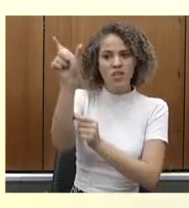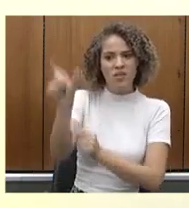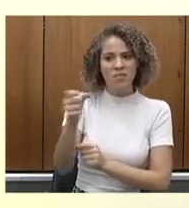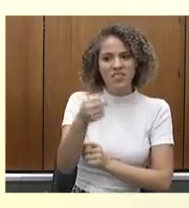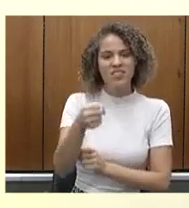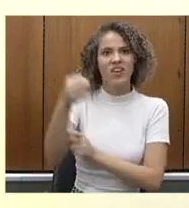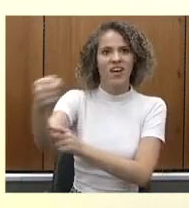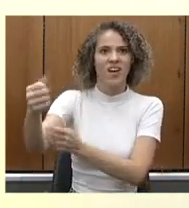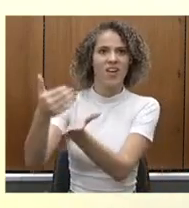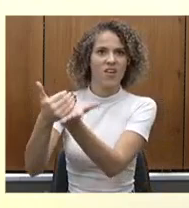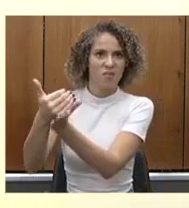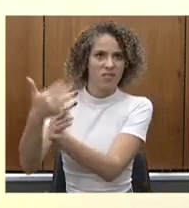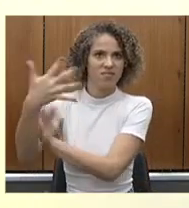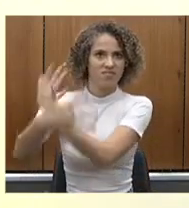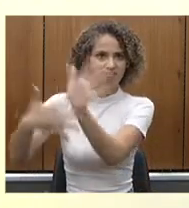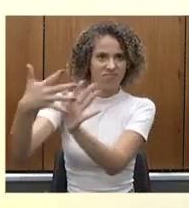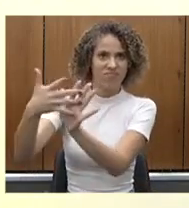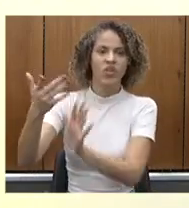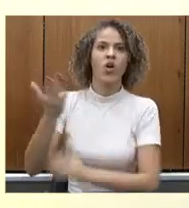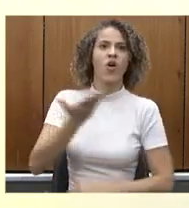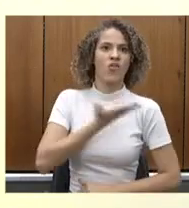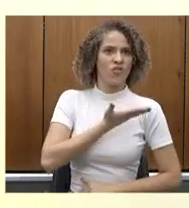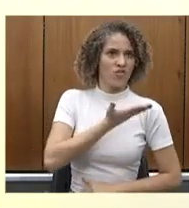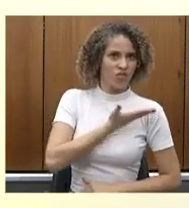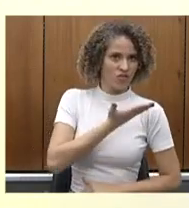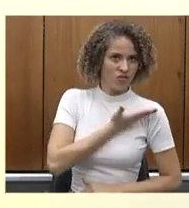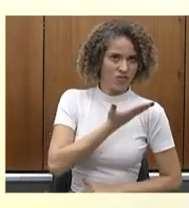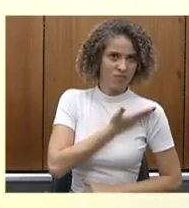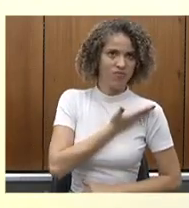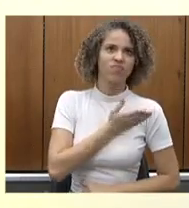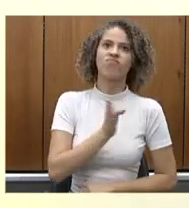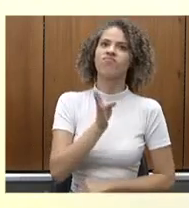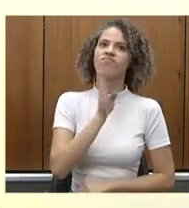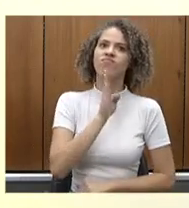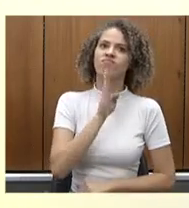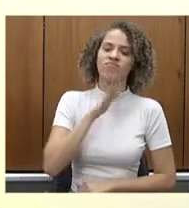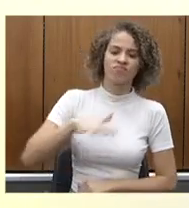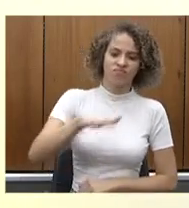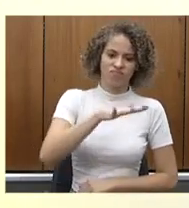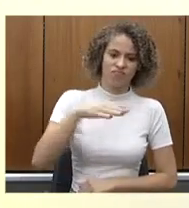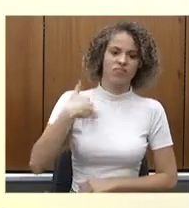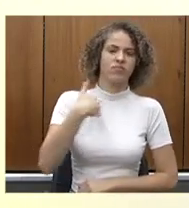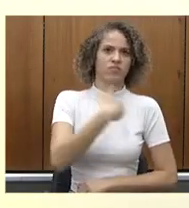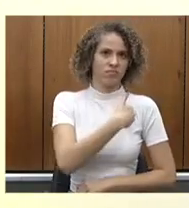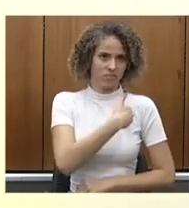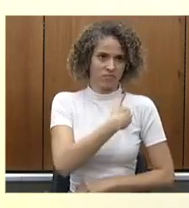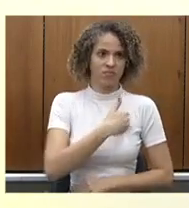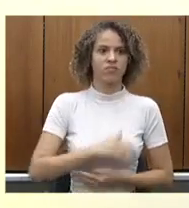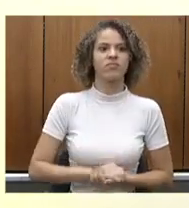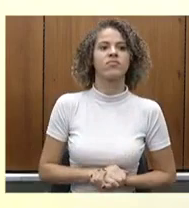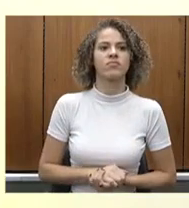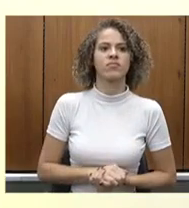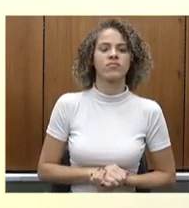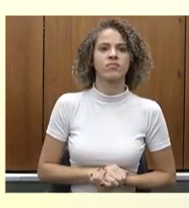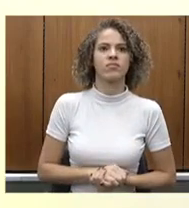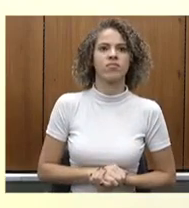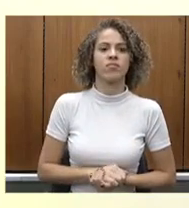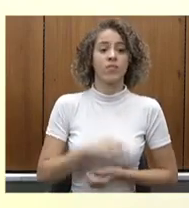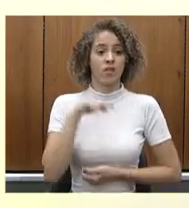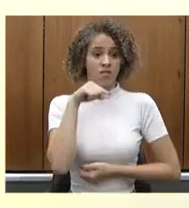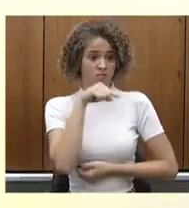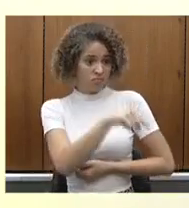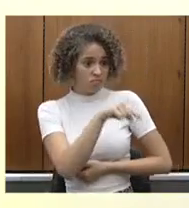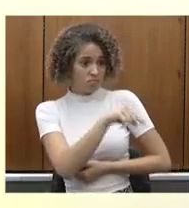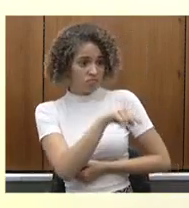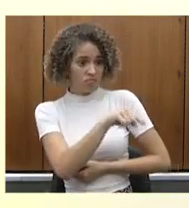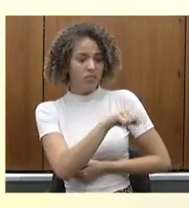deputado, médico, colega, com profundo conhecimento também na área da saúde, pelo tempo de até cinco